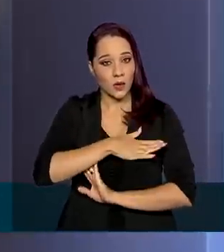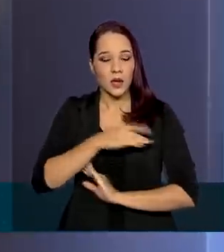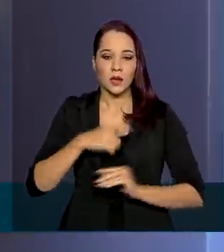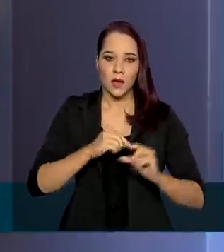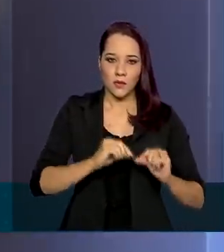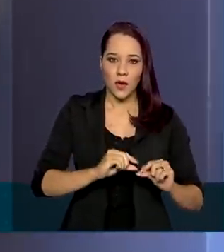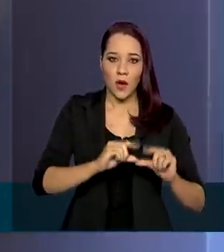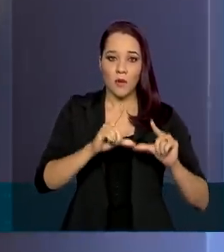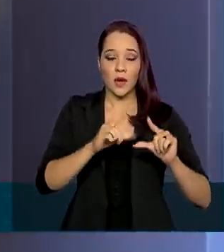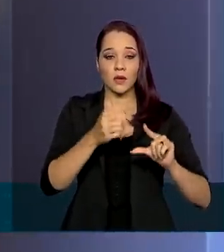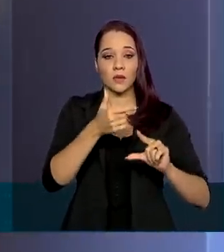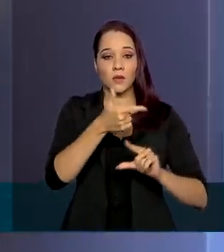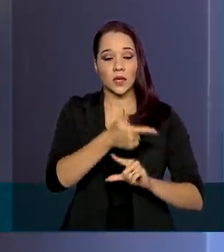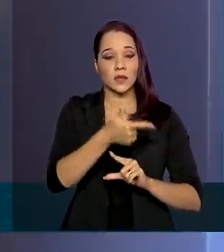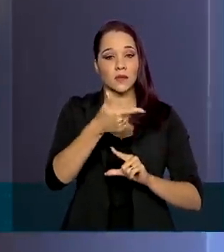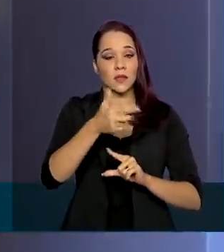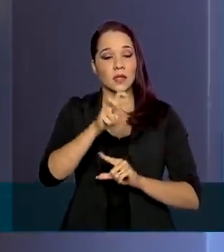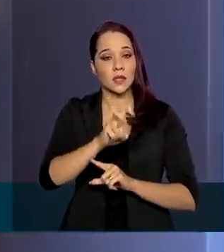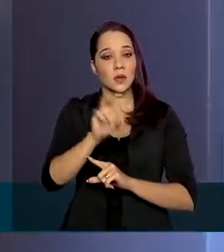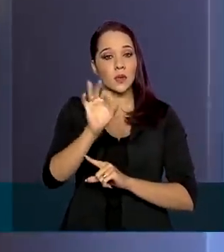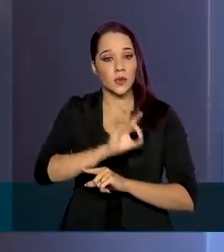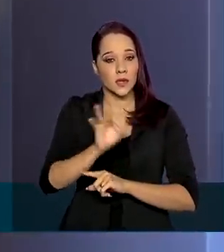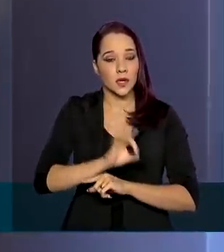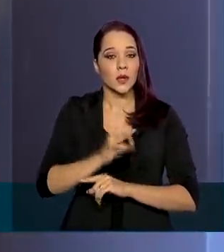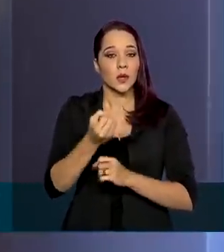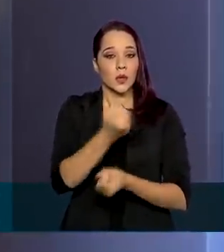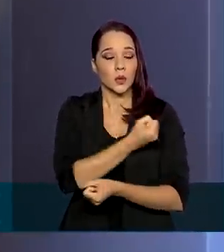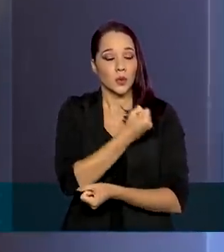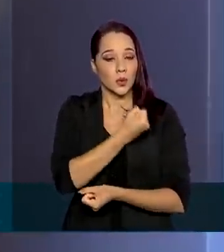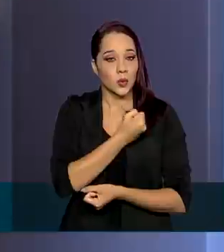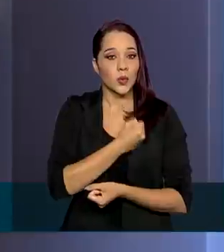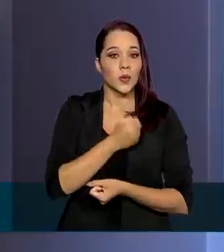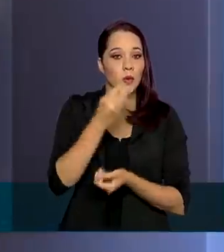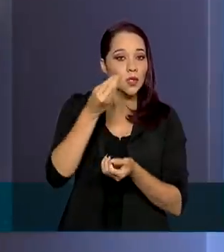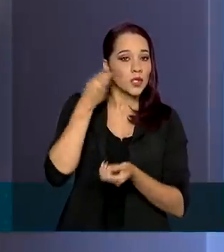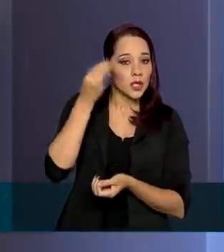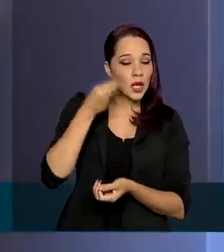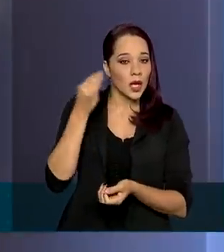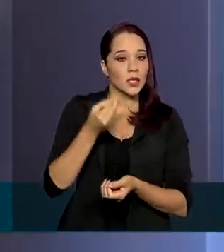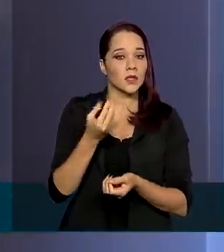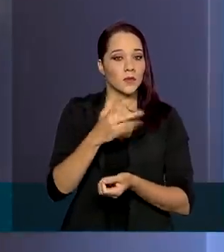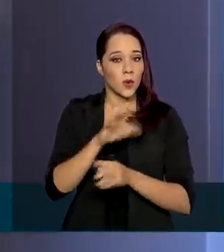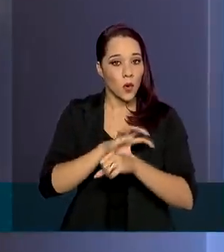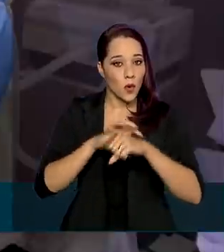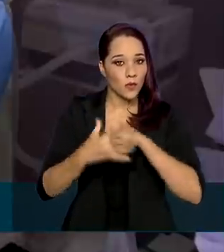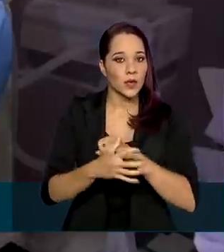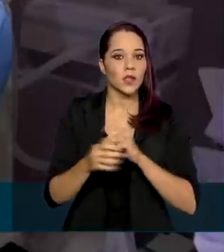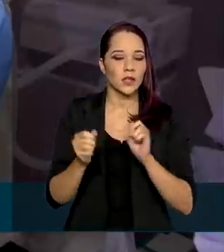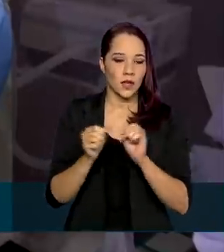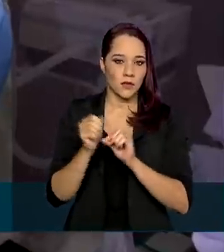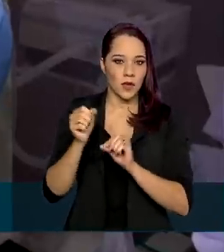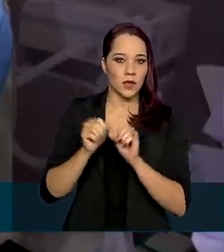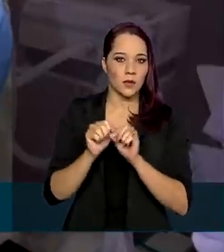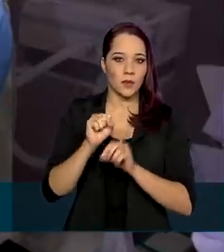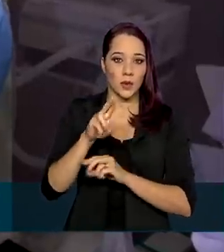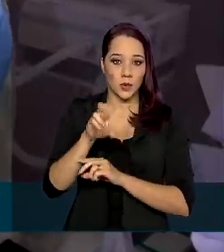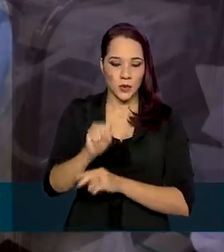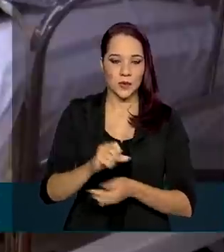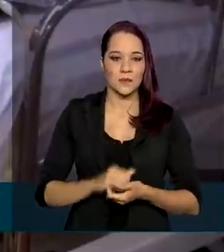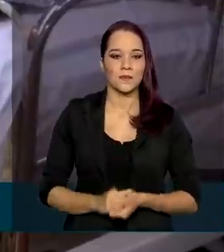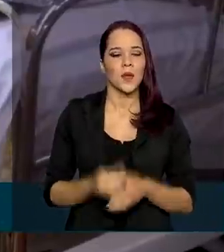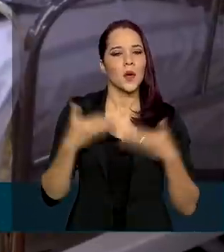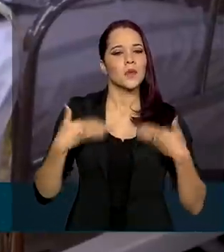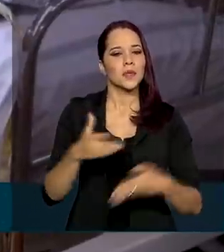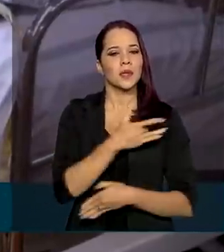de 225% no número de testes de Covid-19 feitos pelo SUS. Ainda segundo o Ministério da